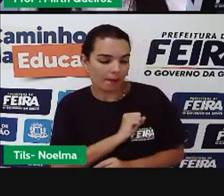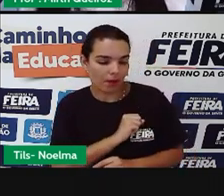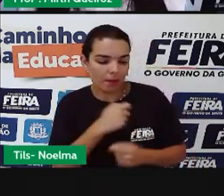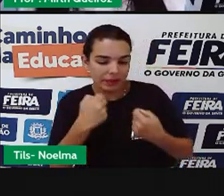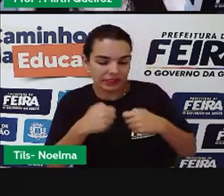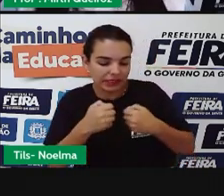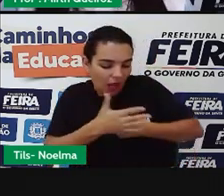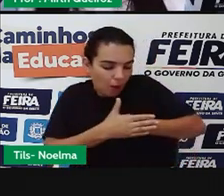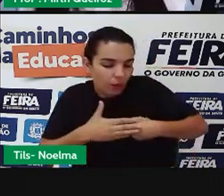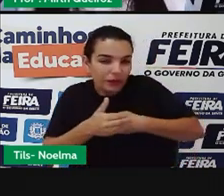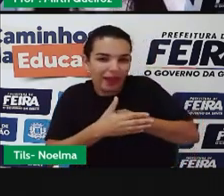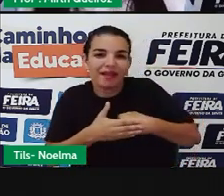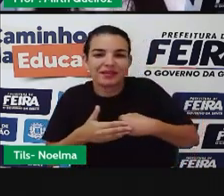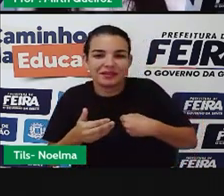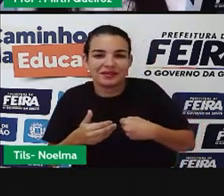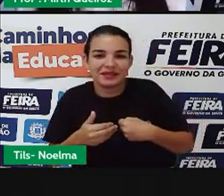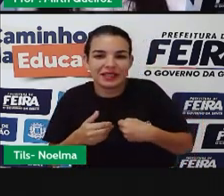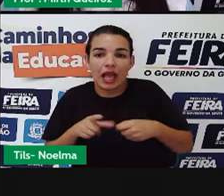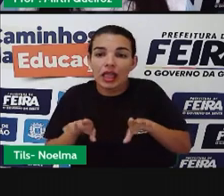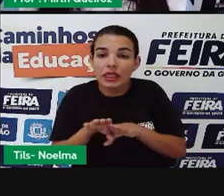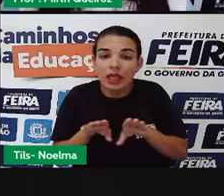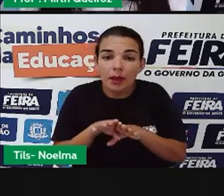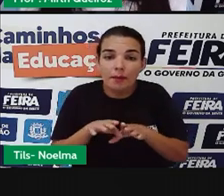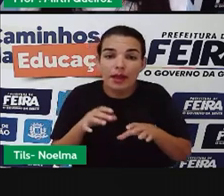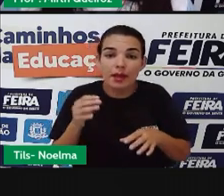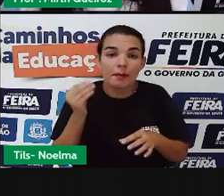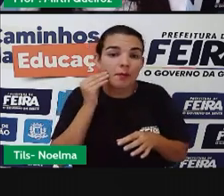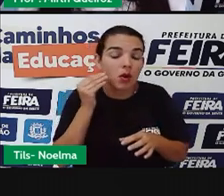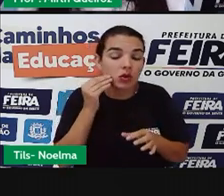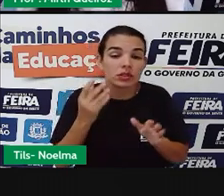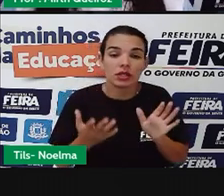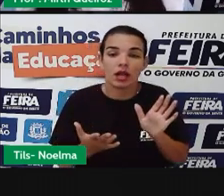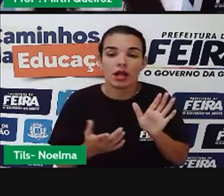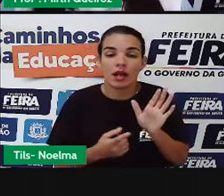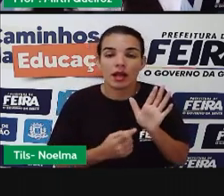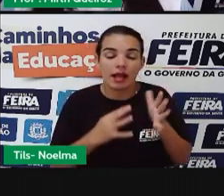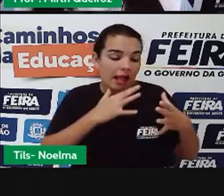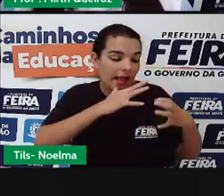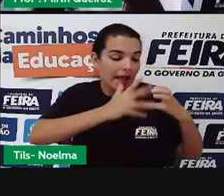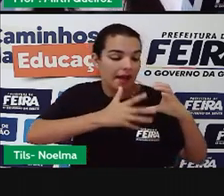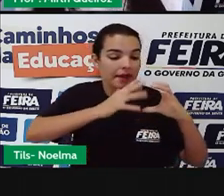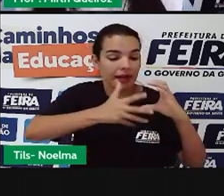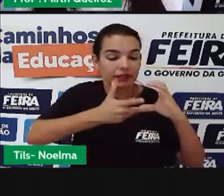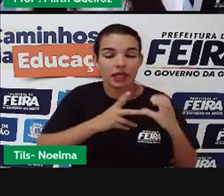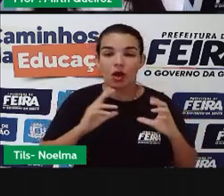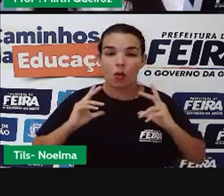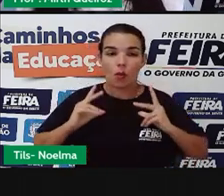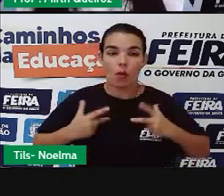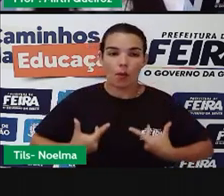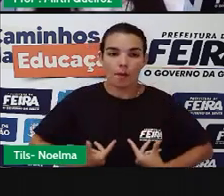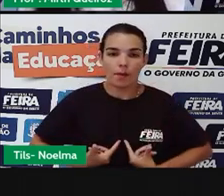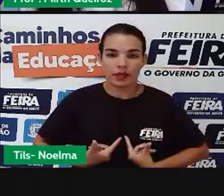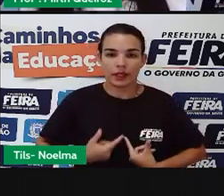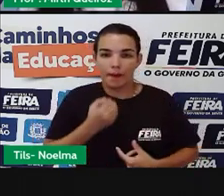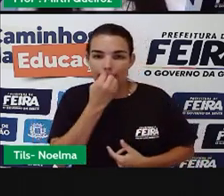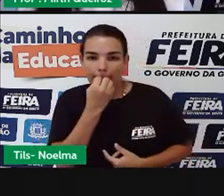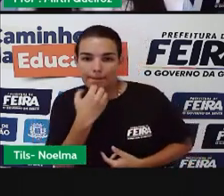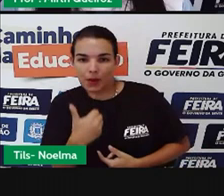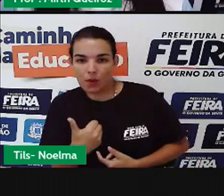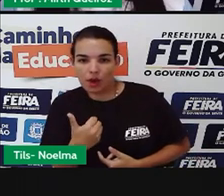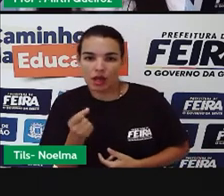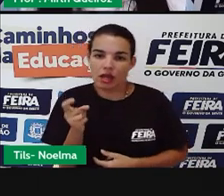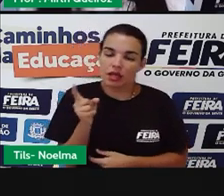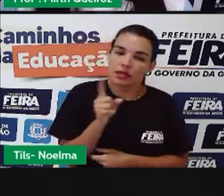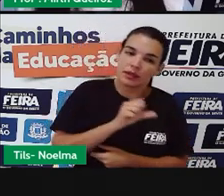cultivado e cuidado. Apresenta características humanas, tanto boas quanto mais, né? E aí, assim, a Rosa vai